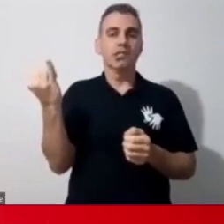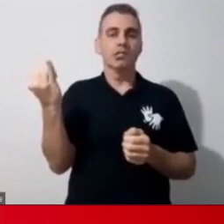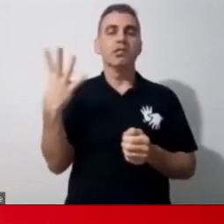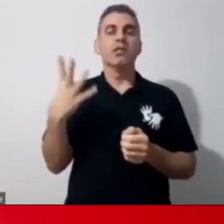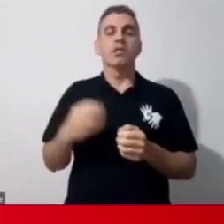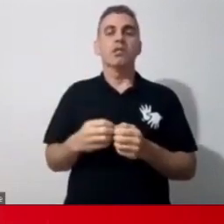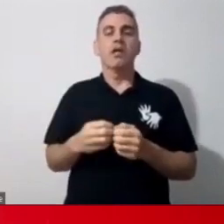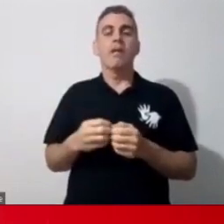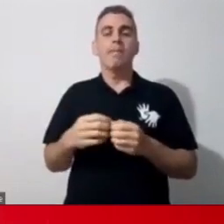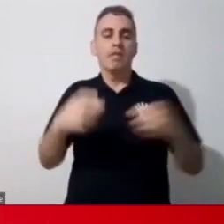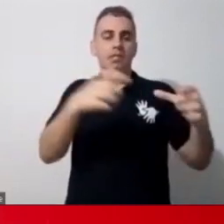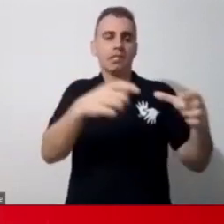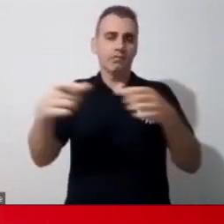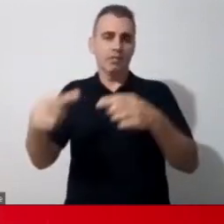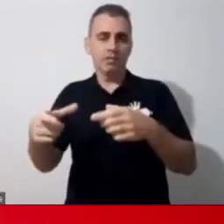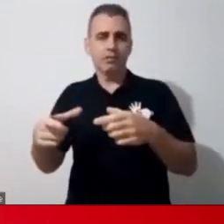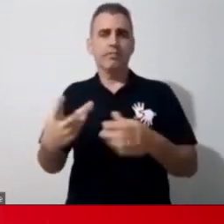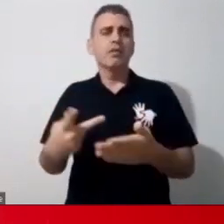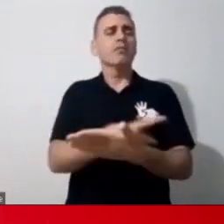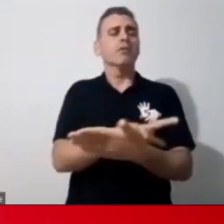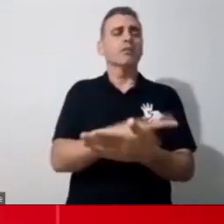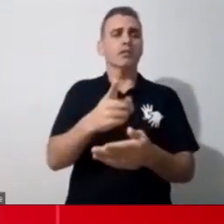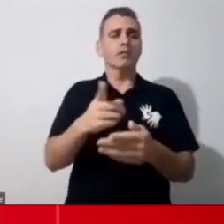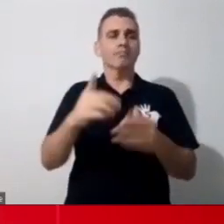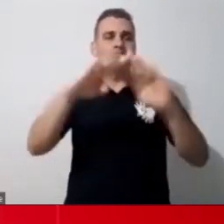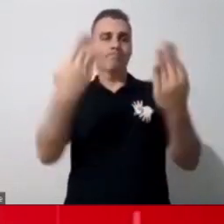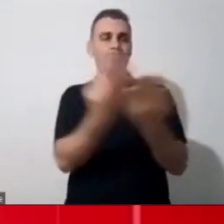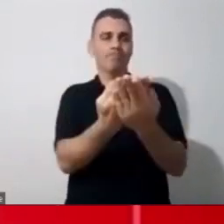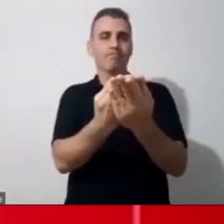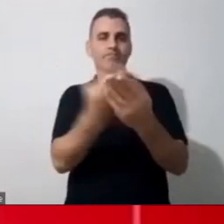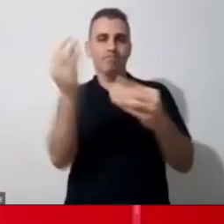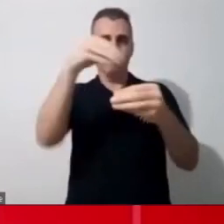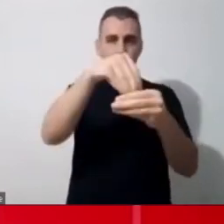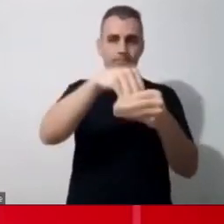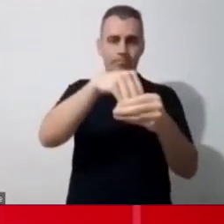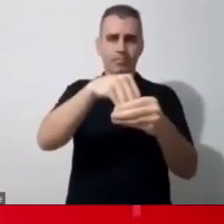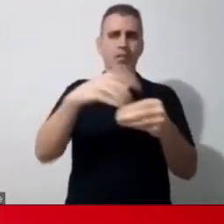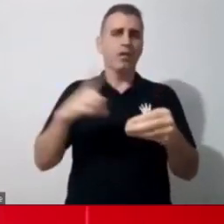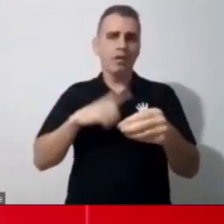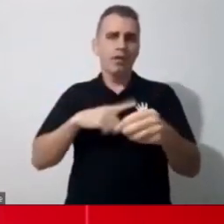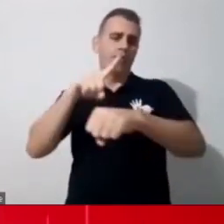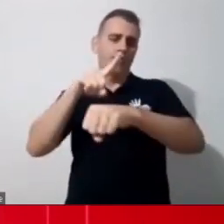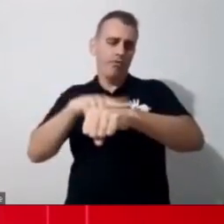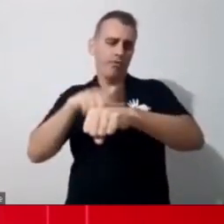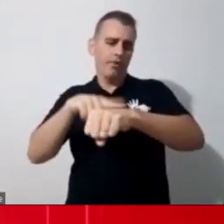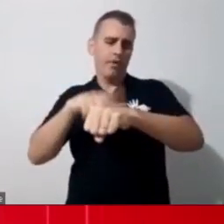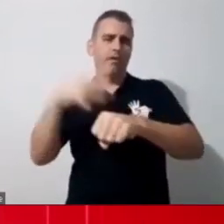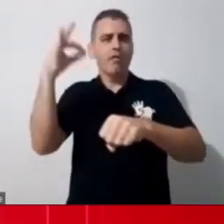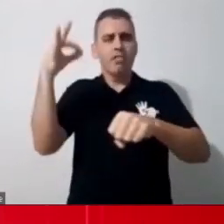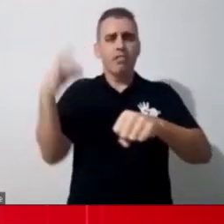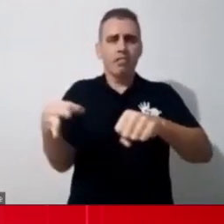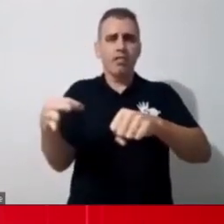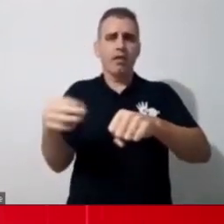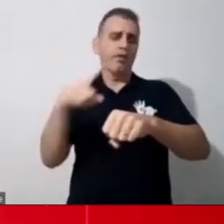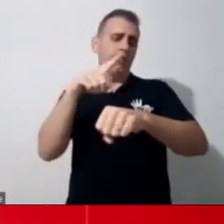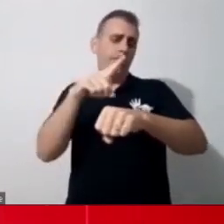Porque o que acontece? Lá dentro da escola, a gente tem tudo estruturado, né? O horário que ele chega, o horário que ele sai, o momento que ele vai fazer isso,